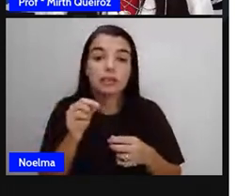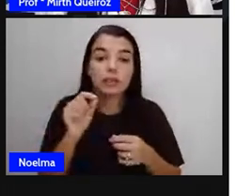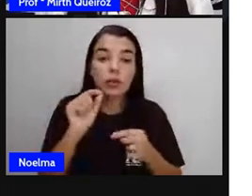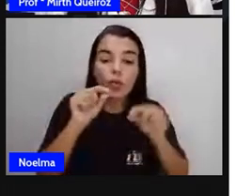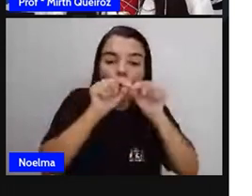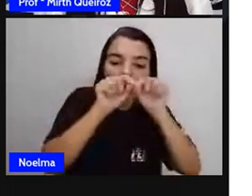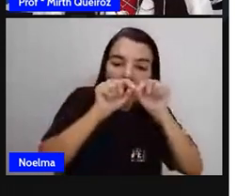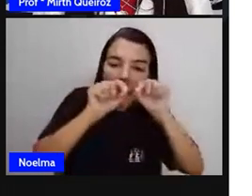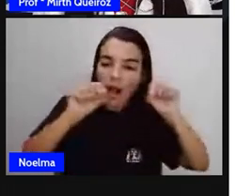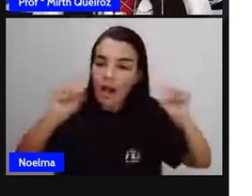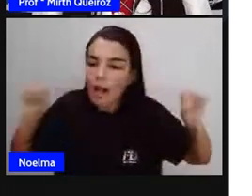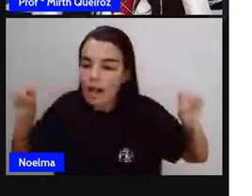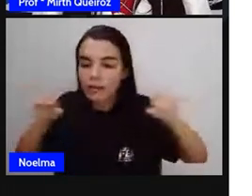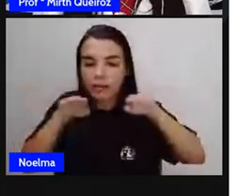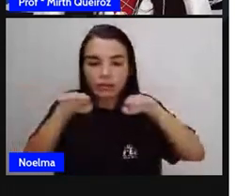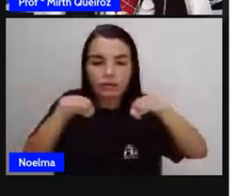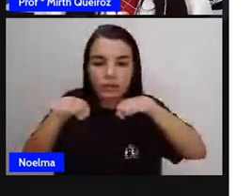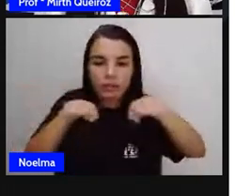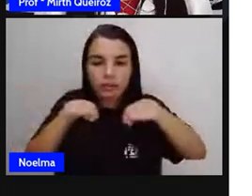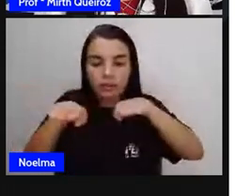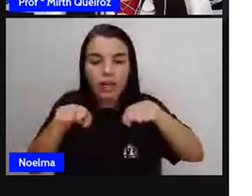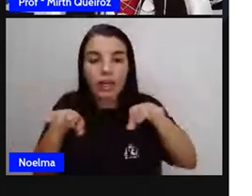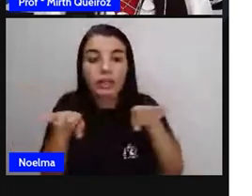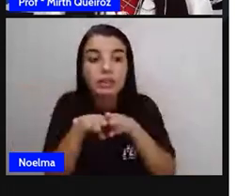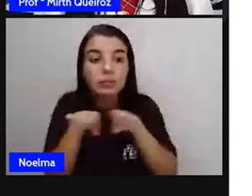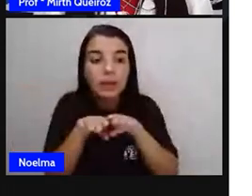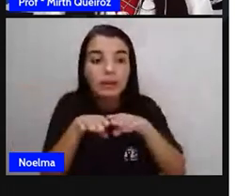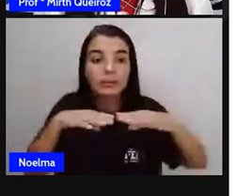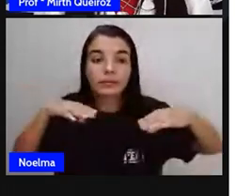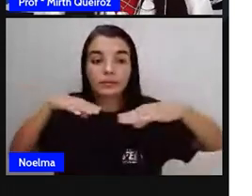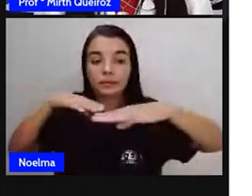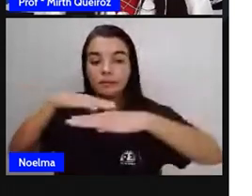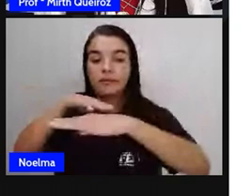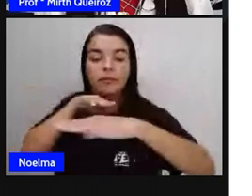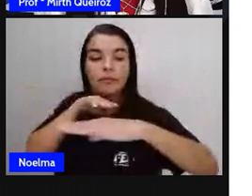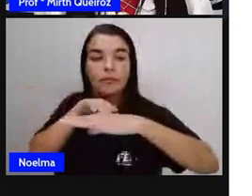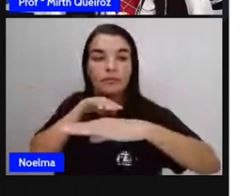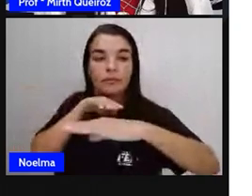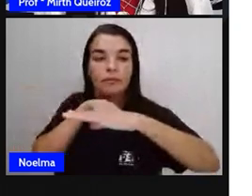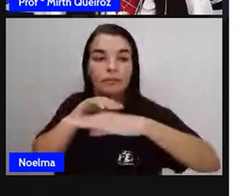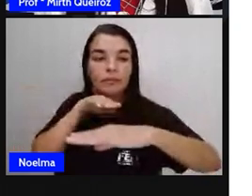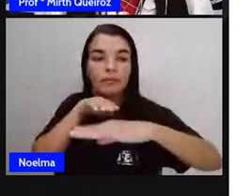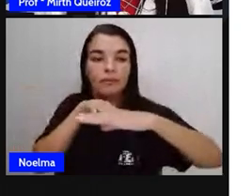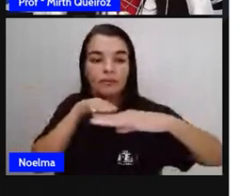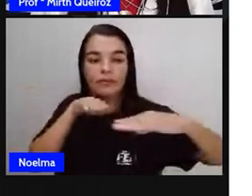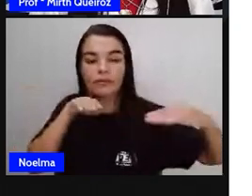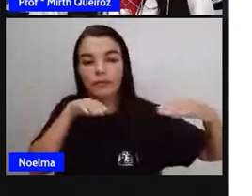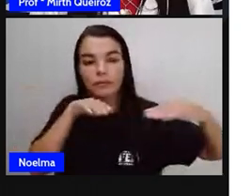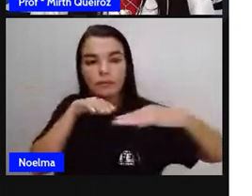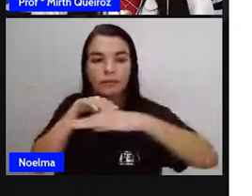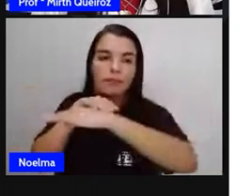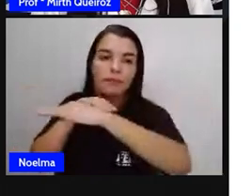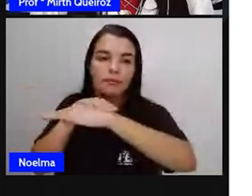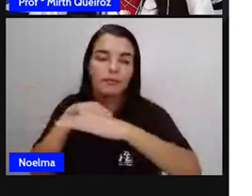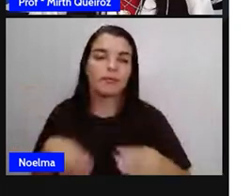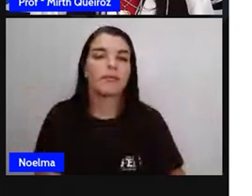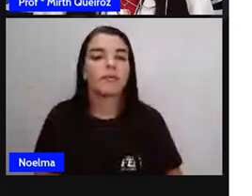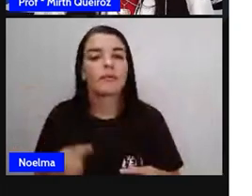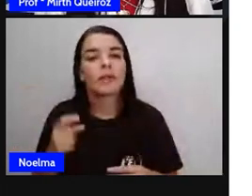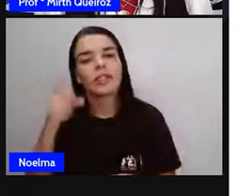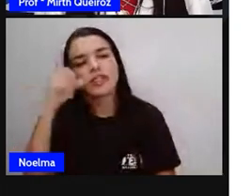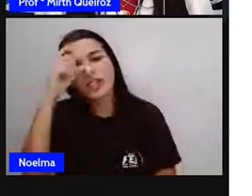paralelas e perpendiculares. E qual é a dificuldade em contrato para fazer esse